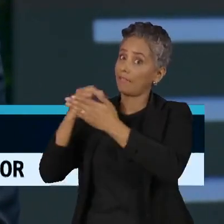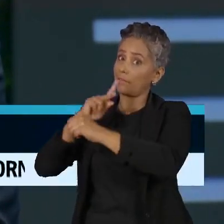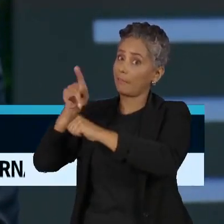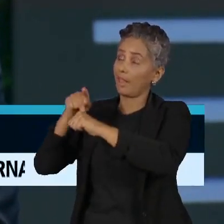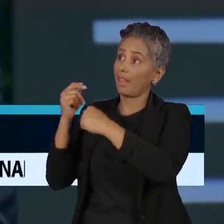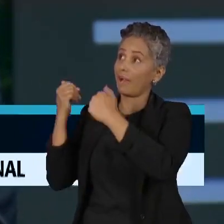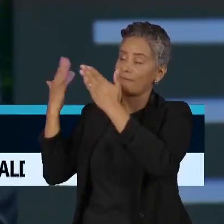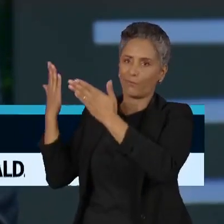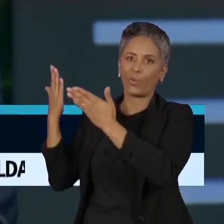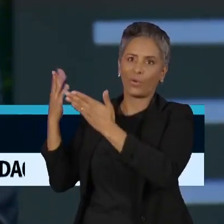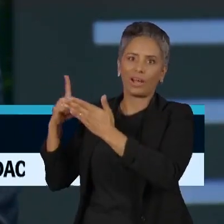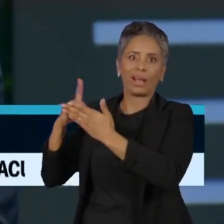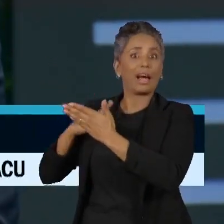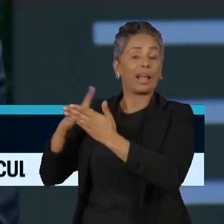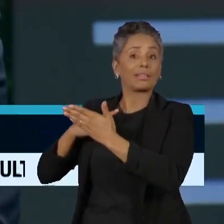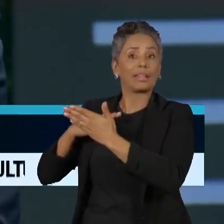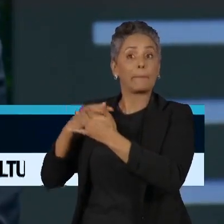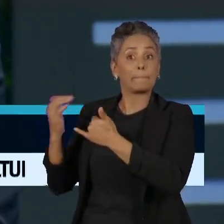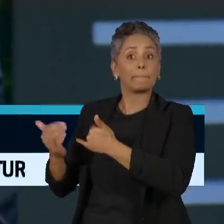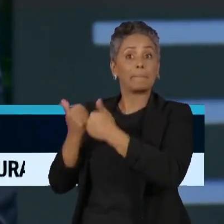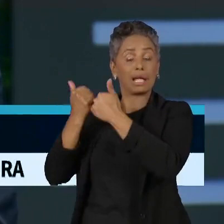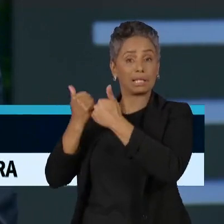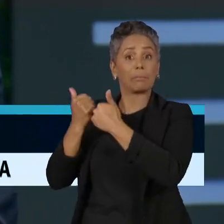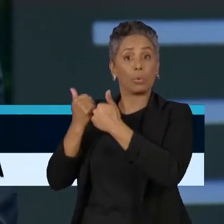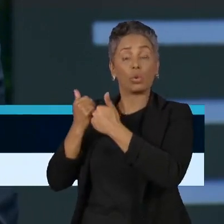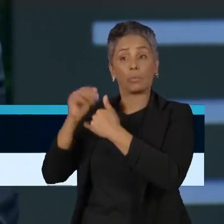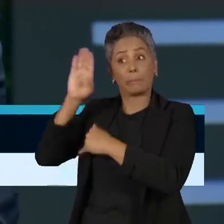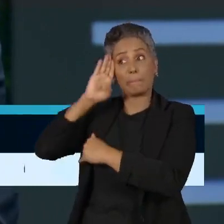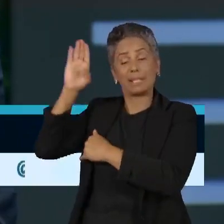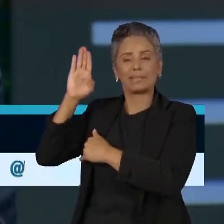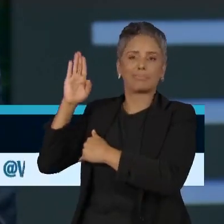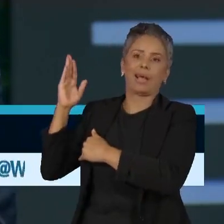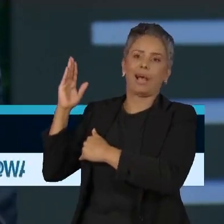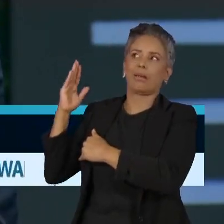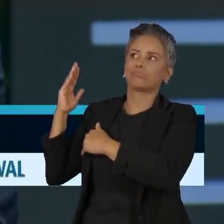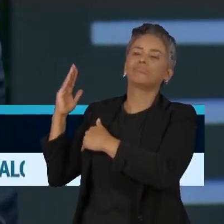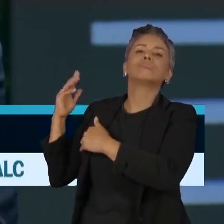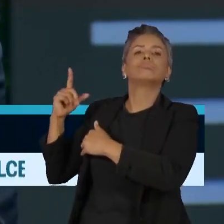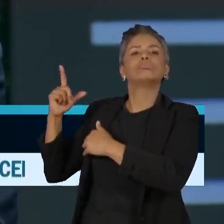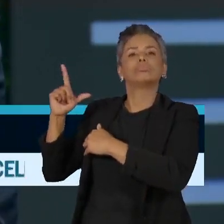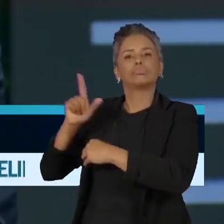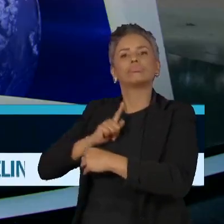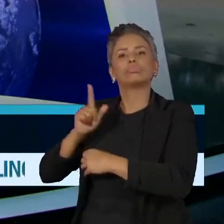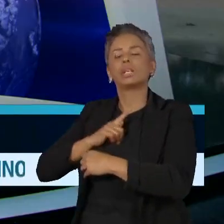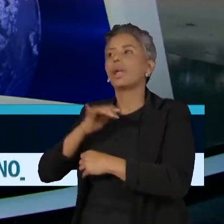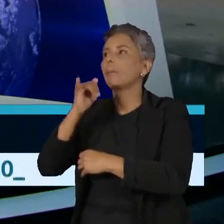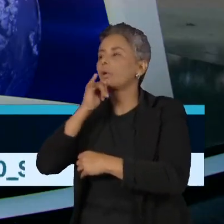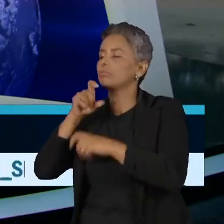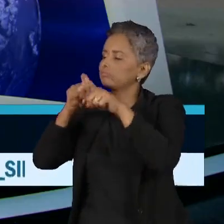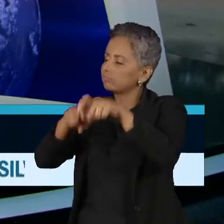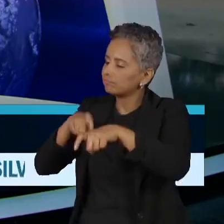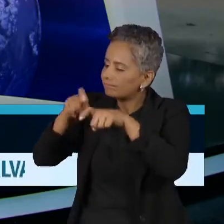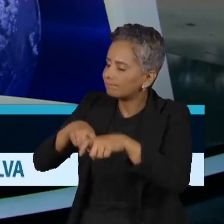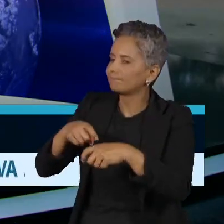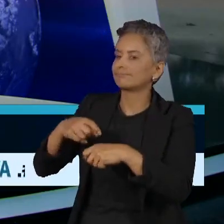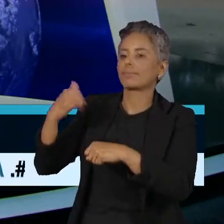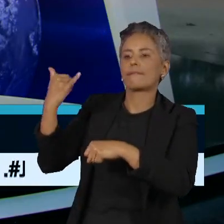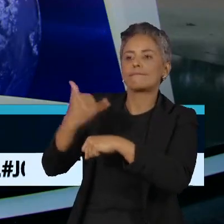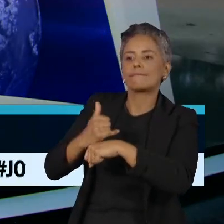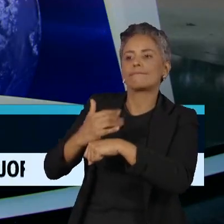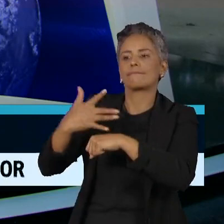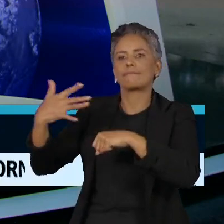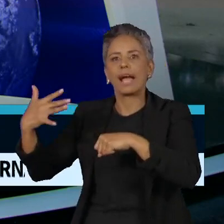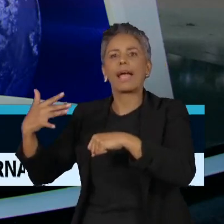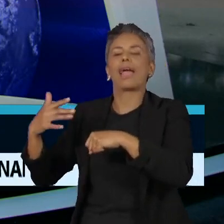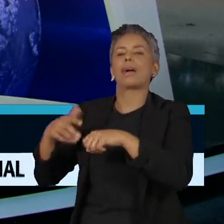uma exportação de bens primários. A gente exporta agricultura, a gente exporta minério e a gente exporta pouco produto acabado